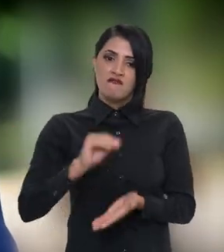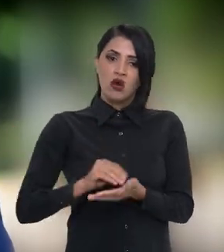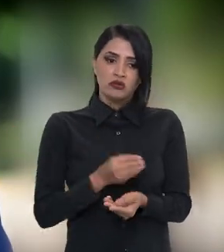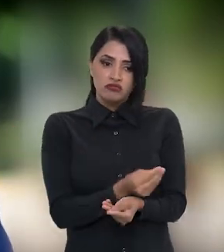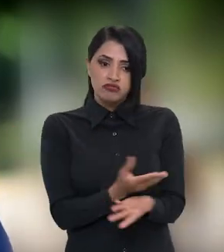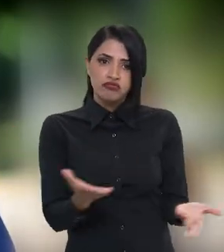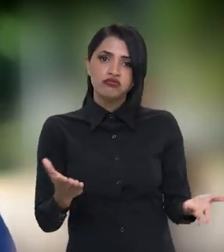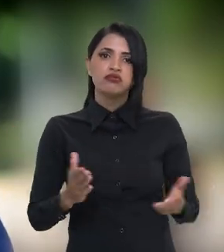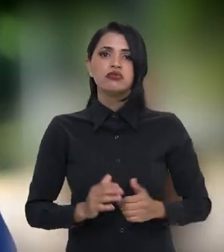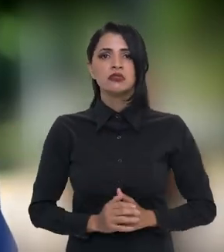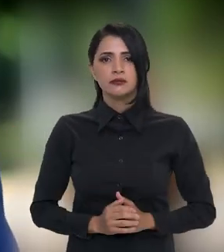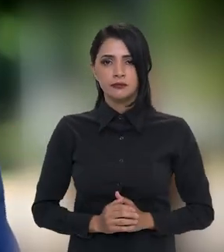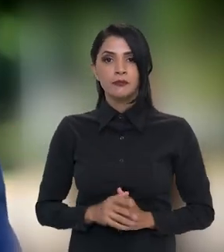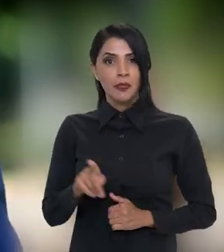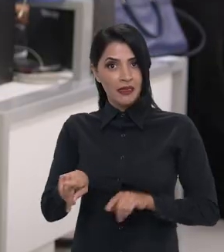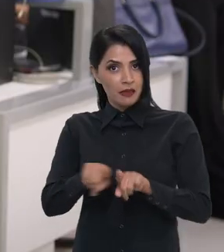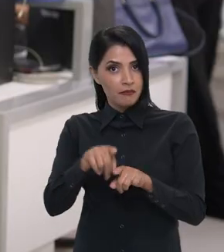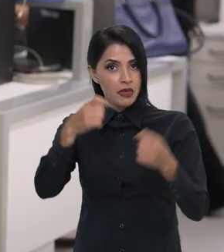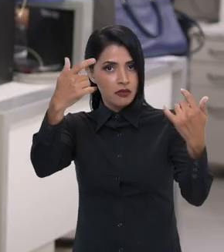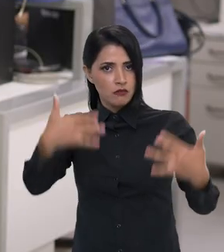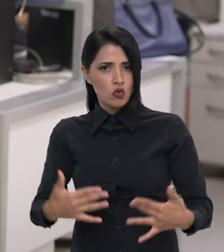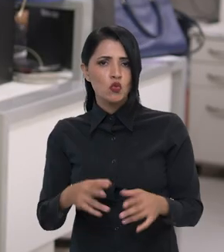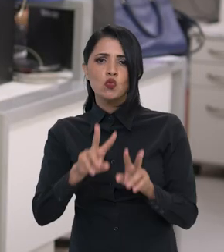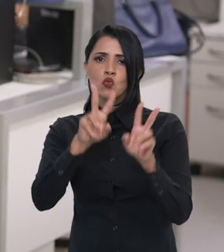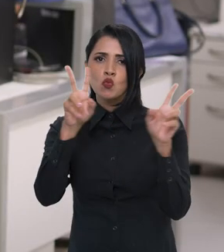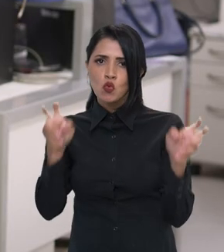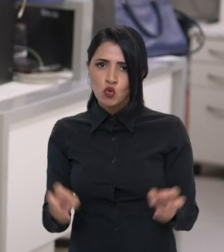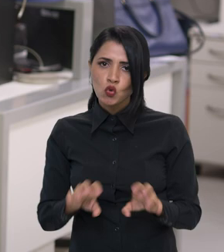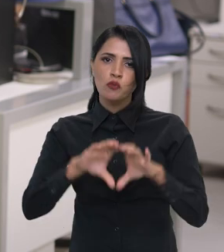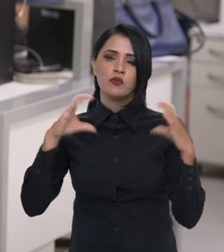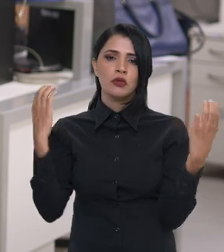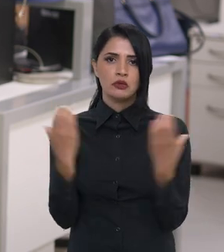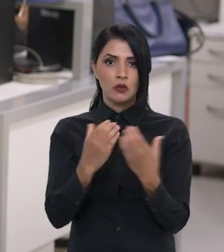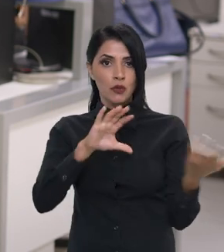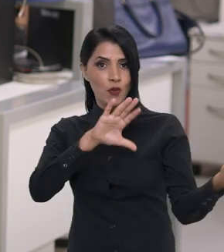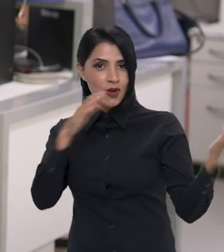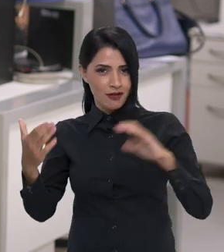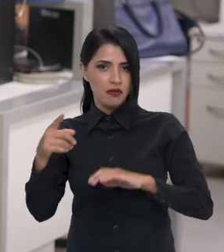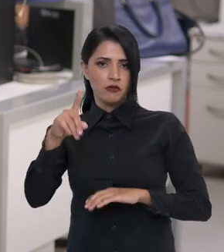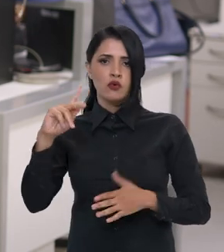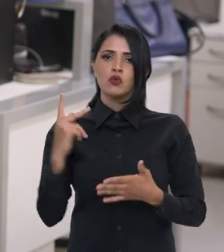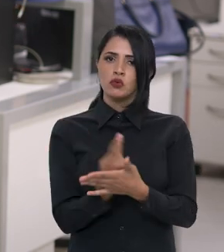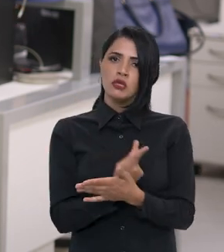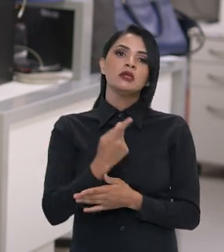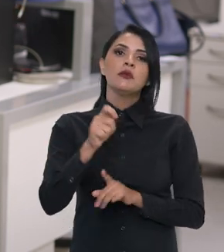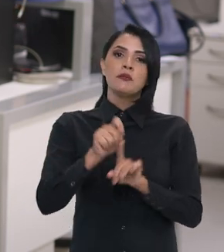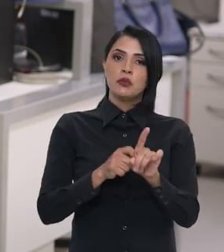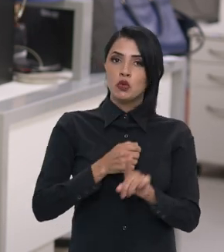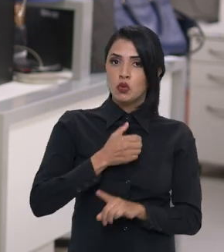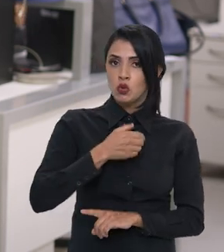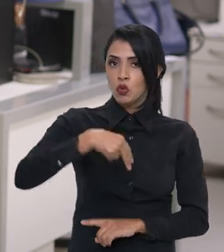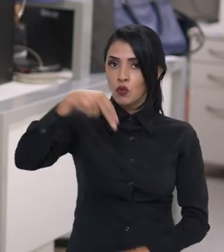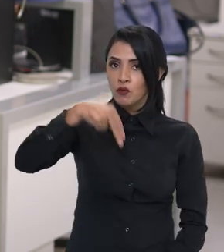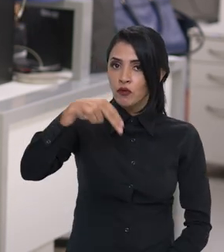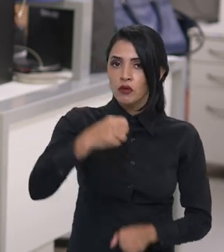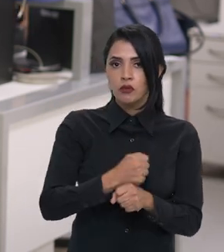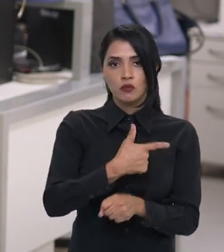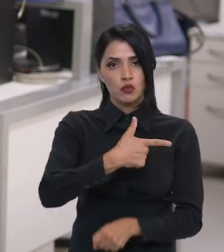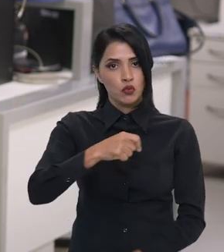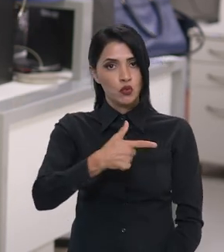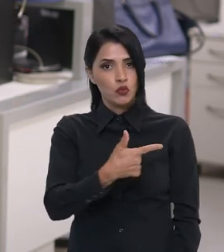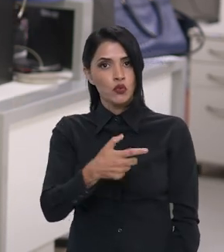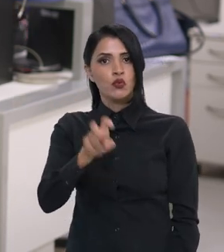de distribuição. Lula também falou sobre a Conferência do Clima das Nações Unidas, que será realizada em novembro de